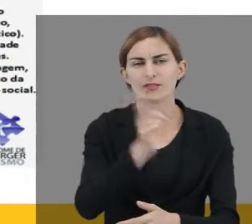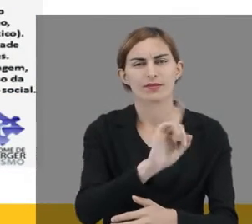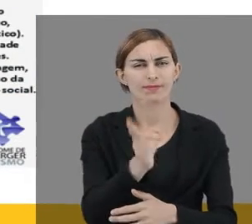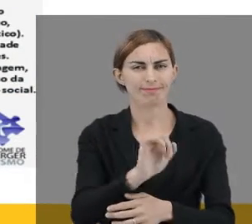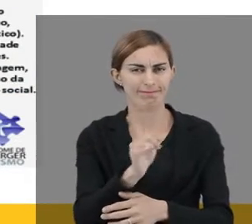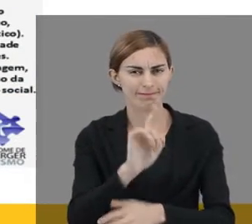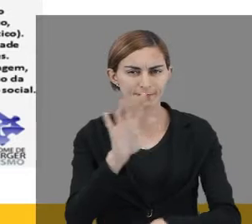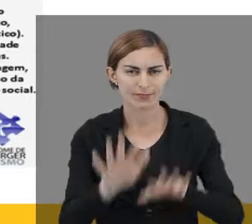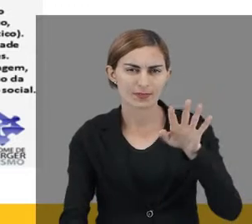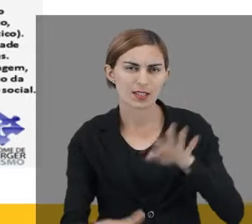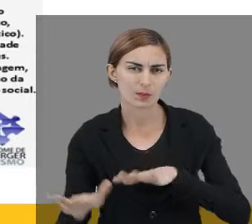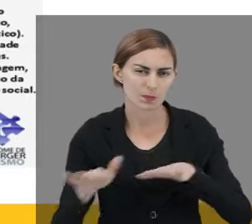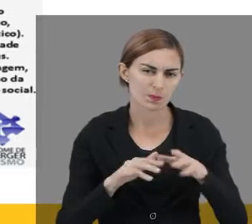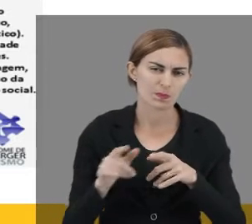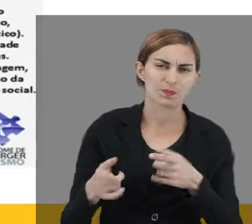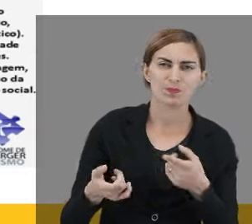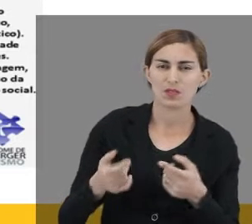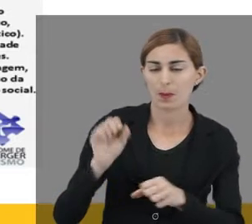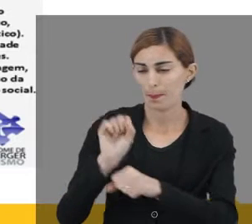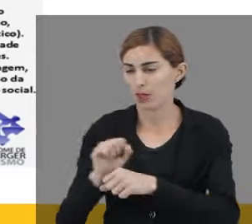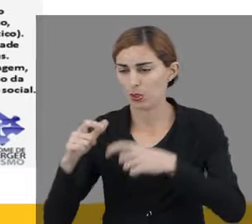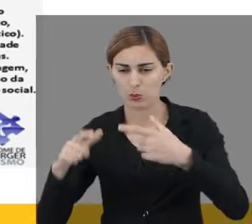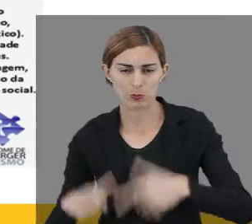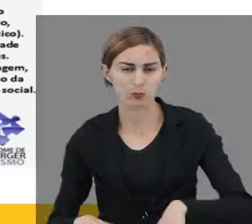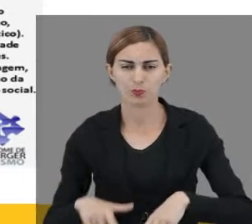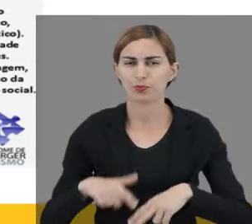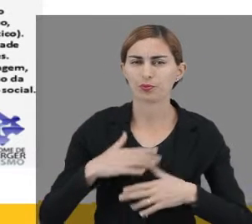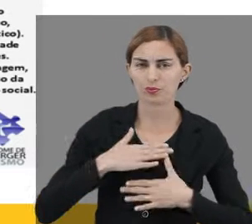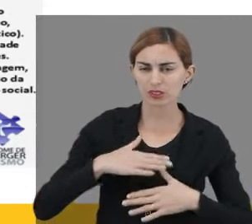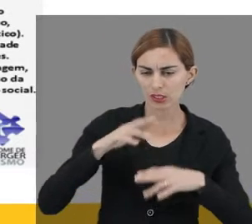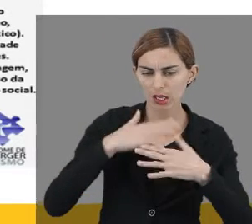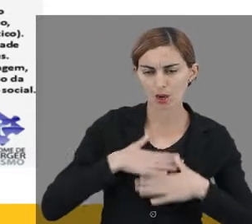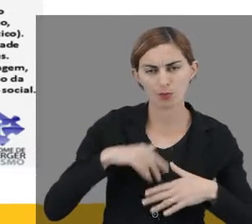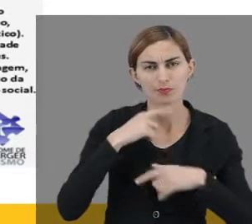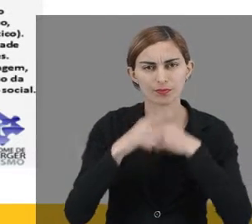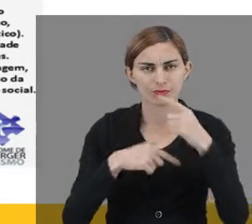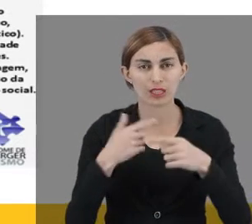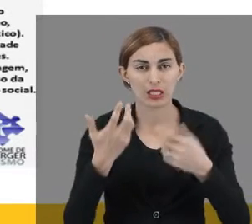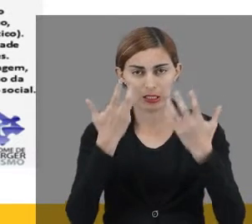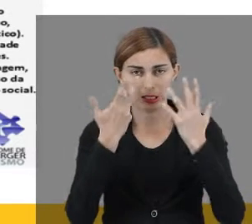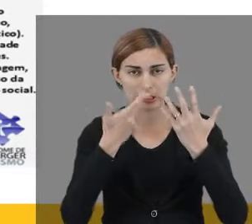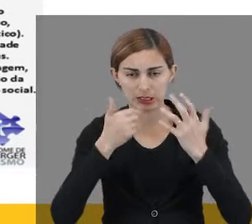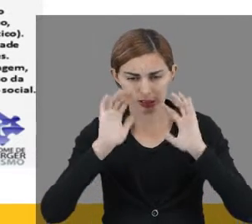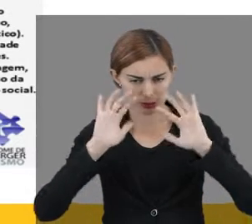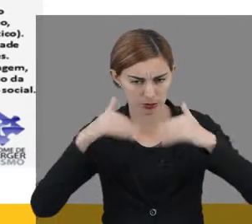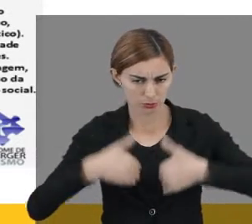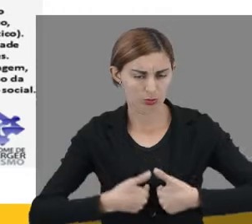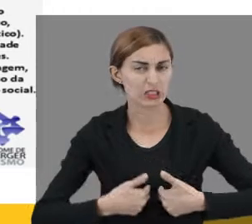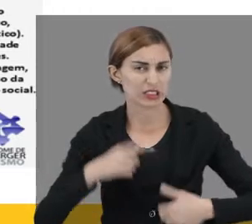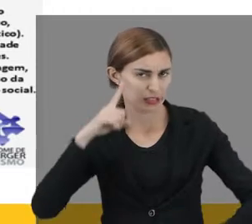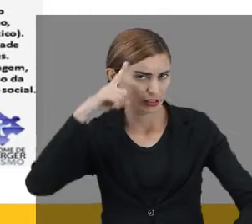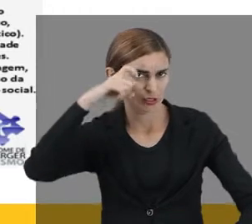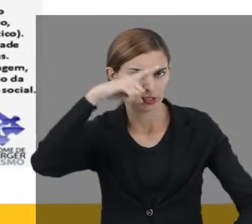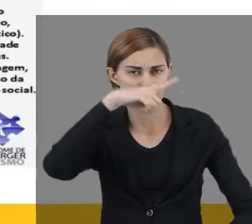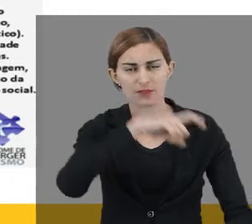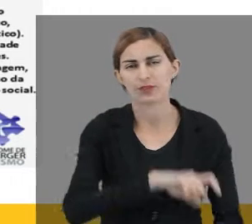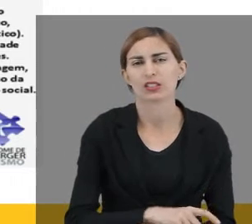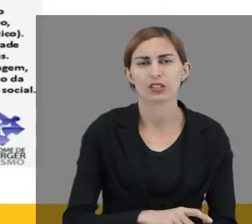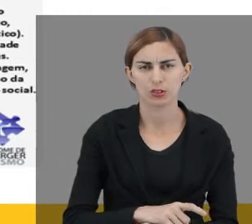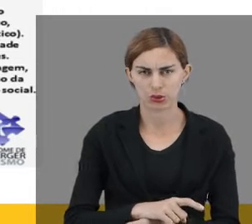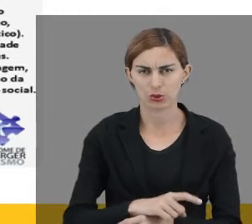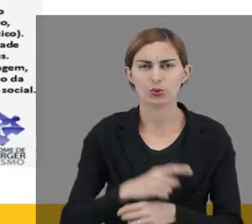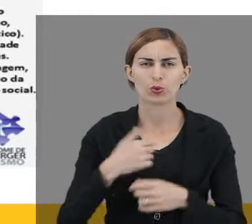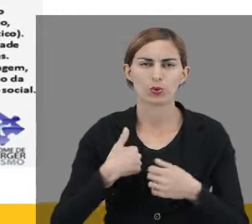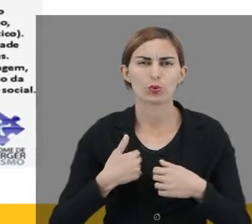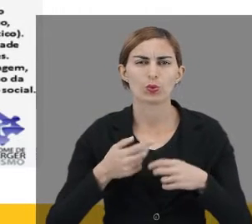fácil. Às vezes a gente se movimenta muito. Não para quieto no canto. E para criança com autismo existe uma dificuldade muito grande. Em